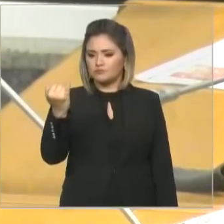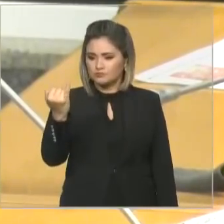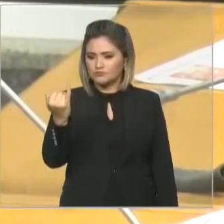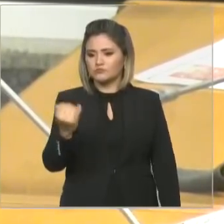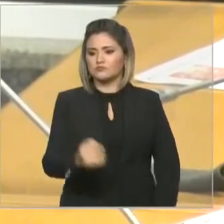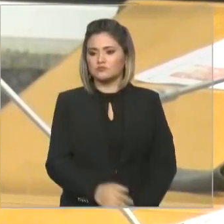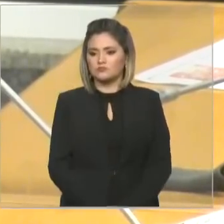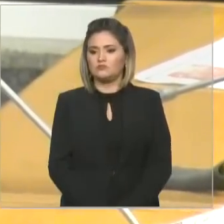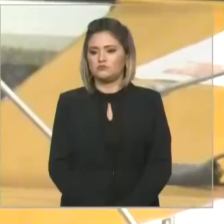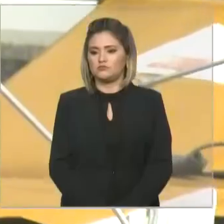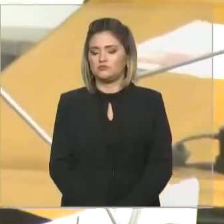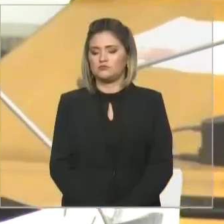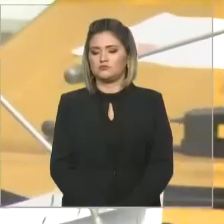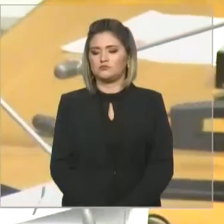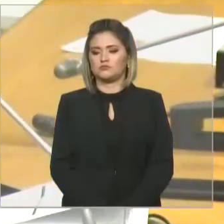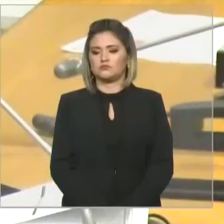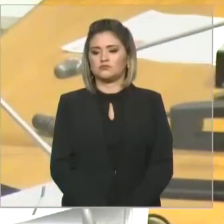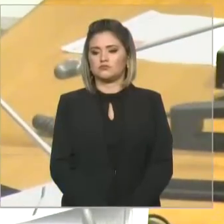importante